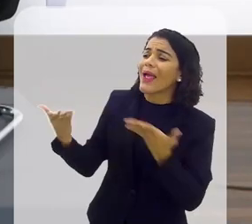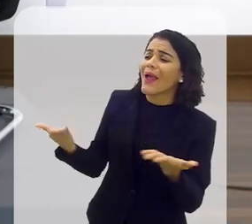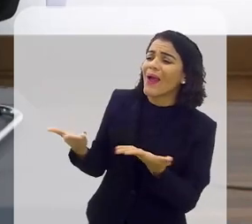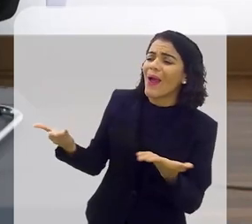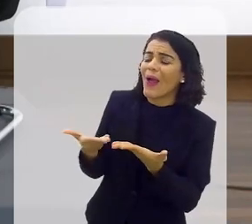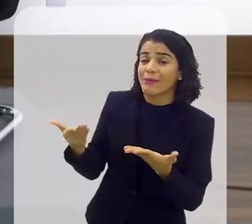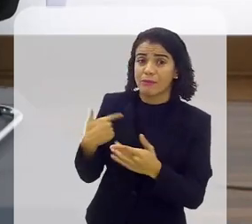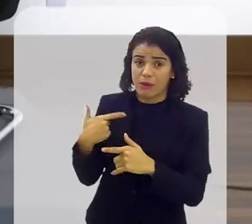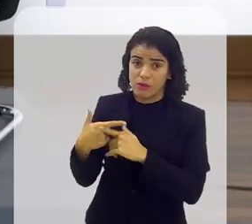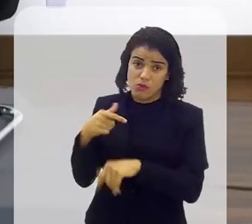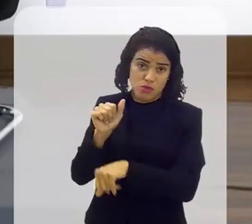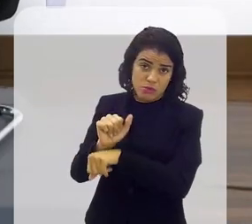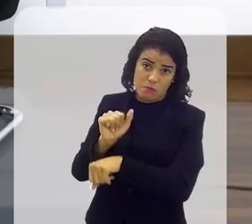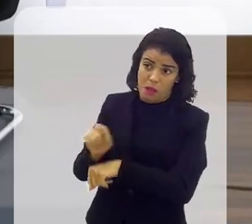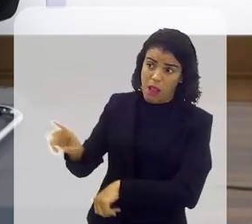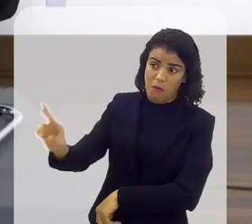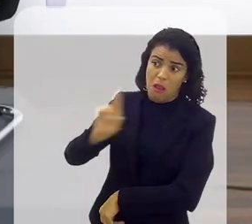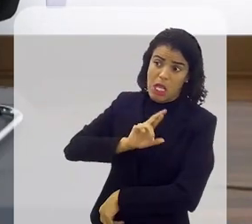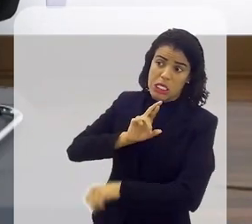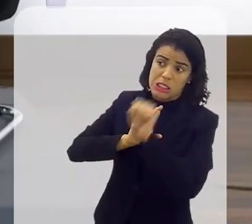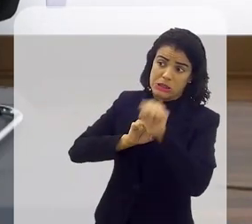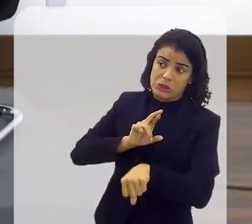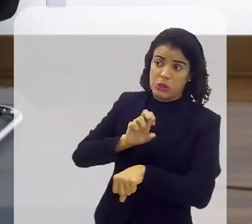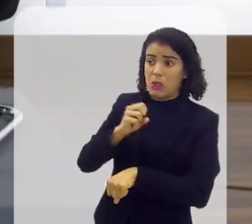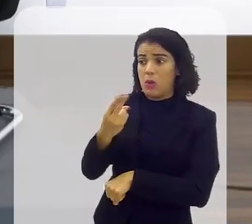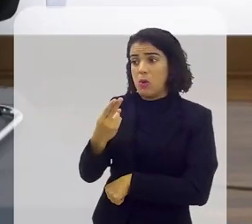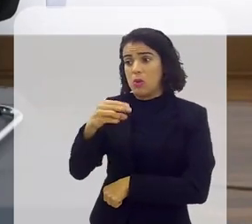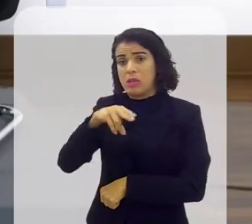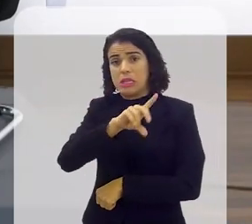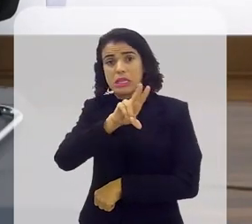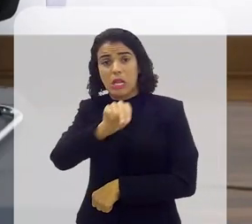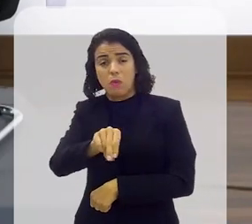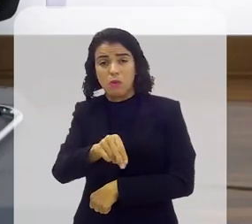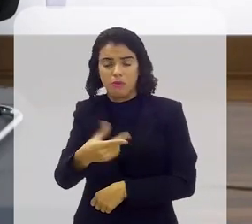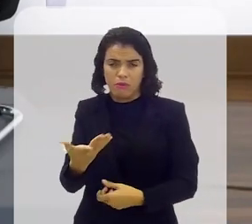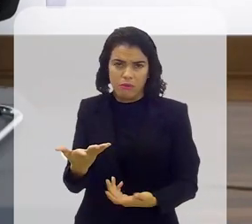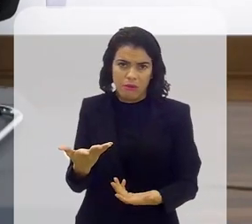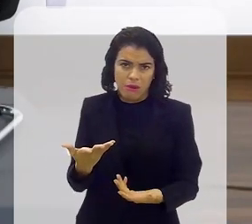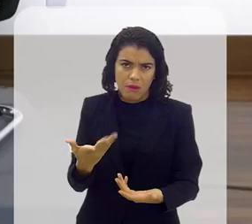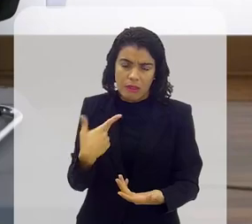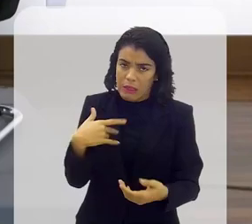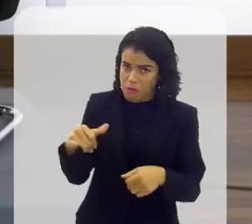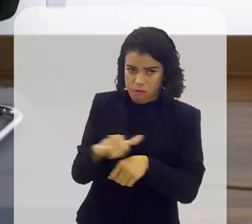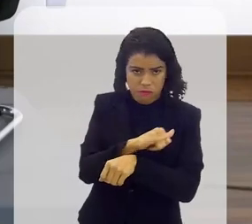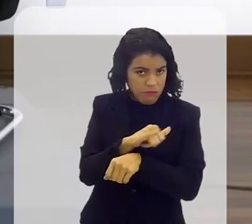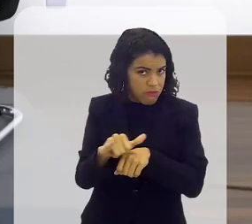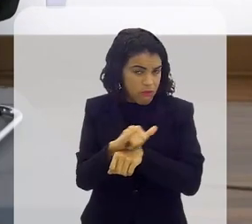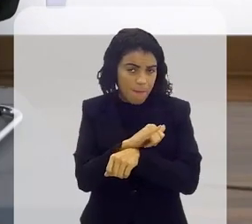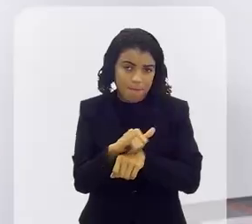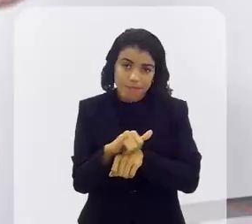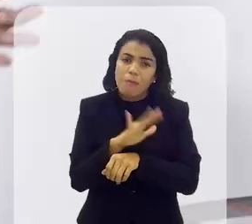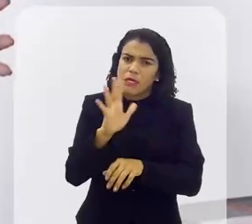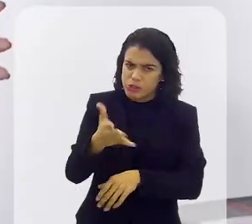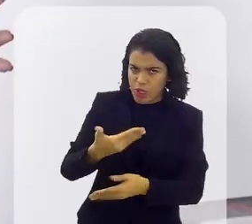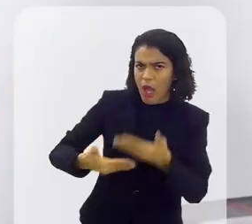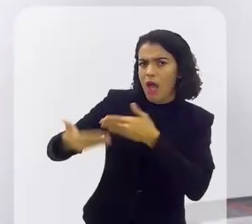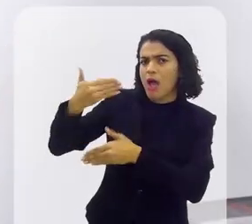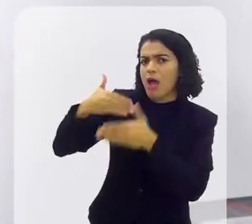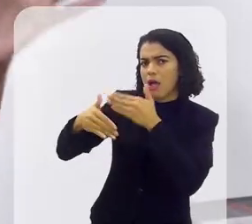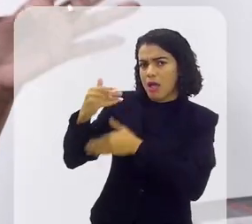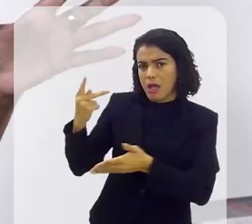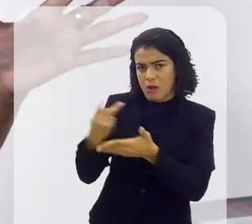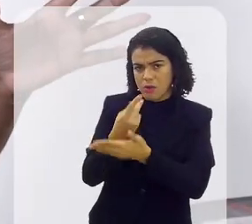pergunta porque você não esperava aquele sim ou não ou não se a coisa não correr não rolar você tem que dar o jeito